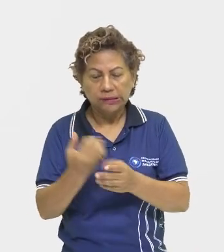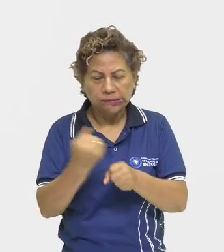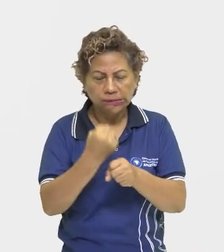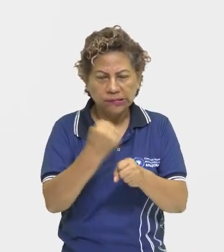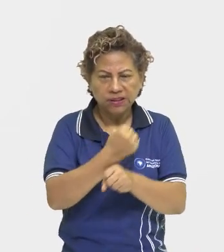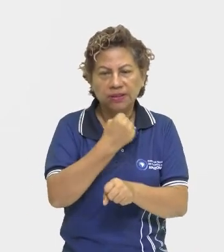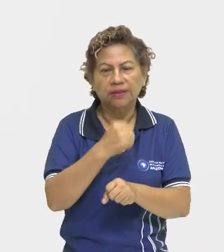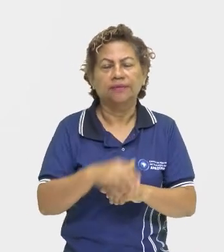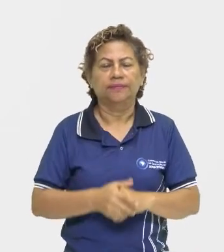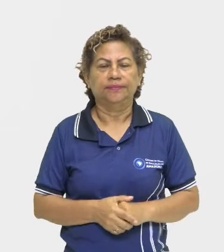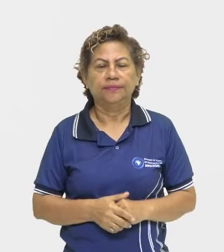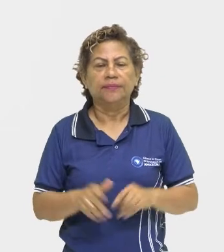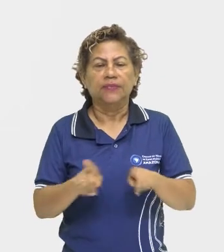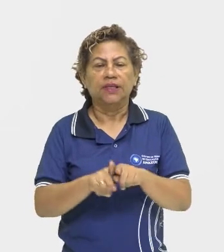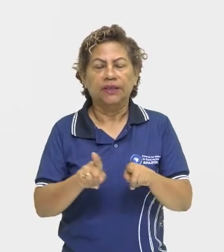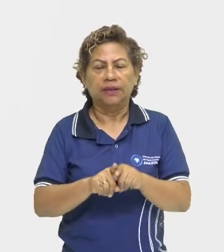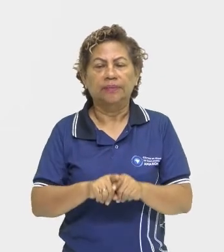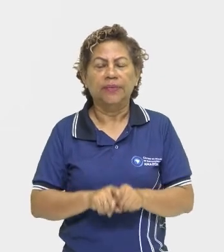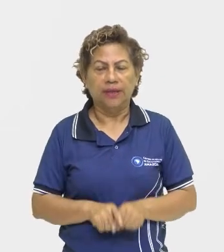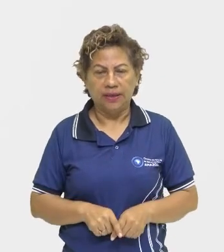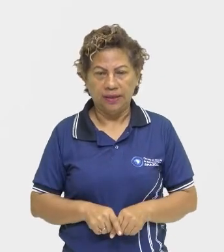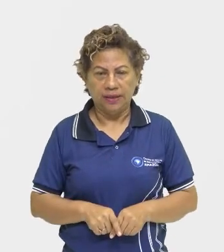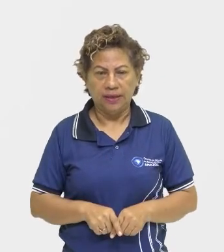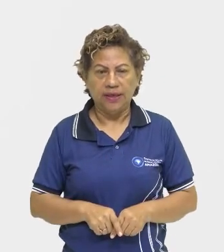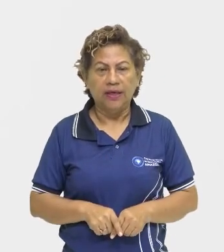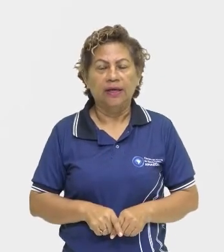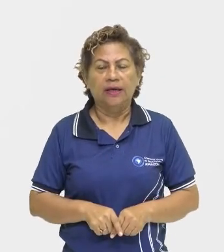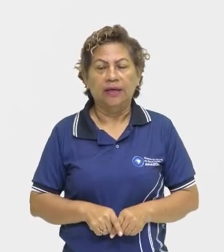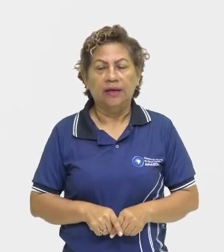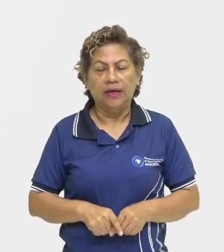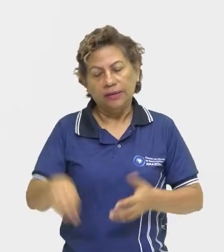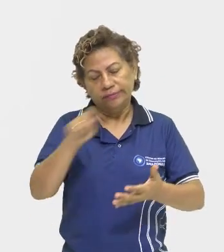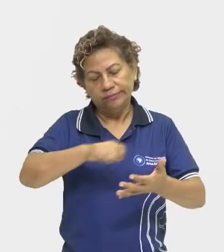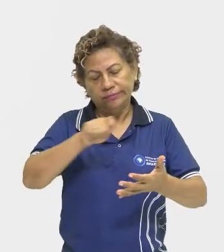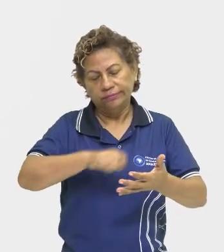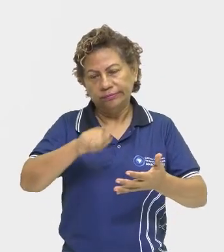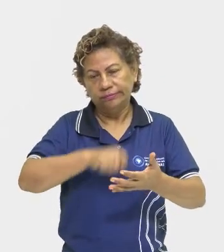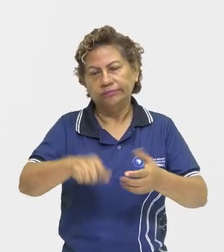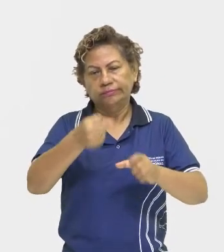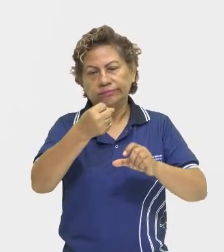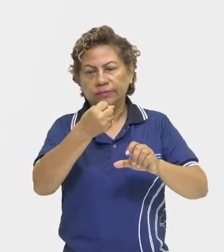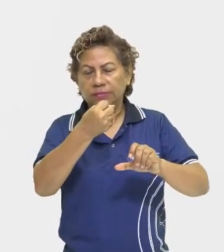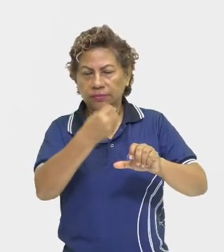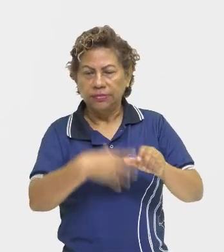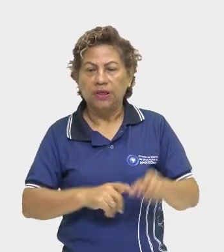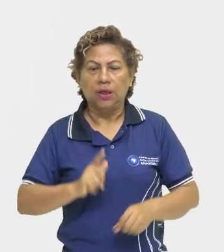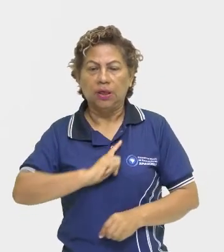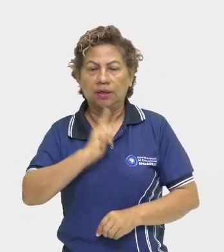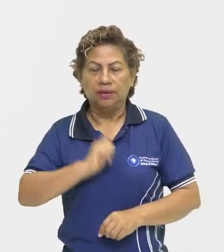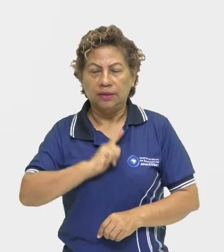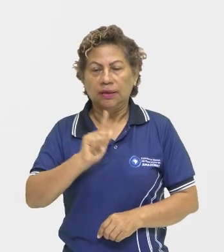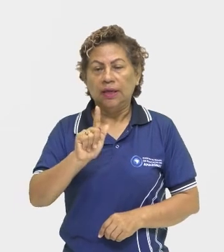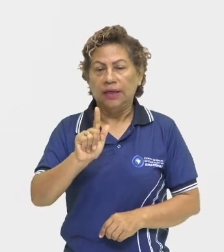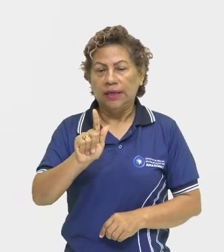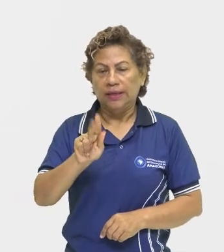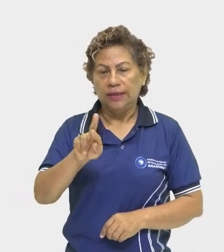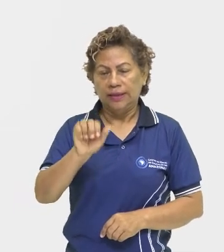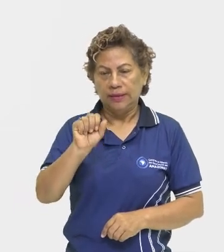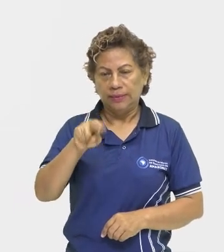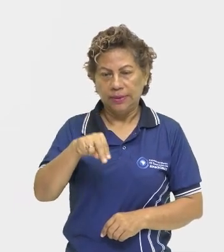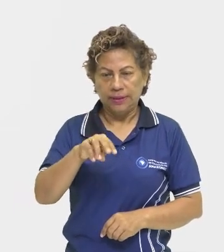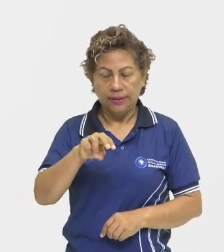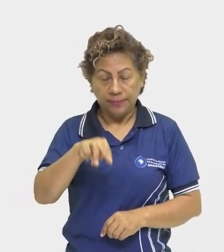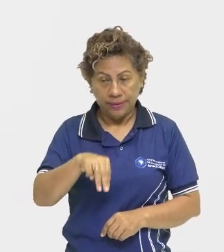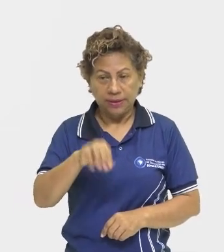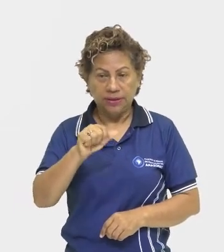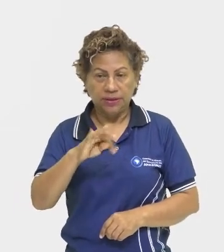Escreveu a arte da gramática da língua mais usada na costa do Brasil, em Itupi, né, e intermediou